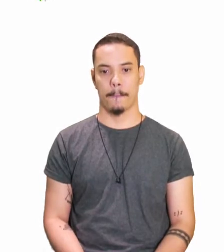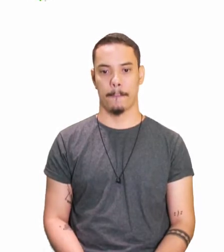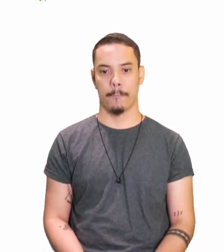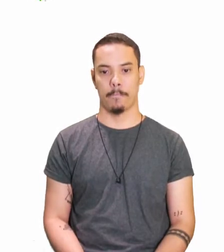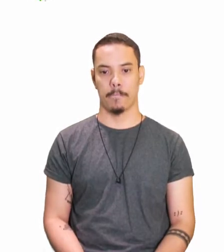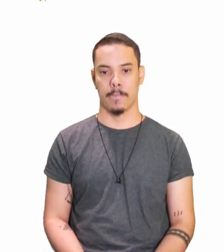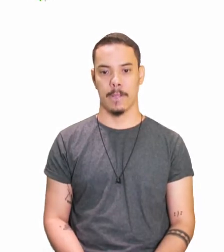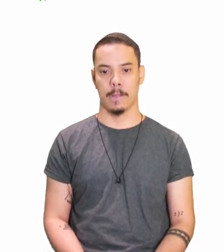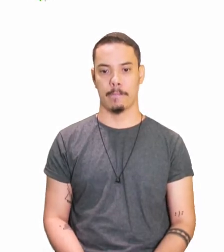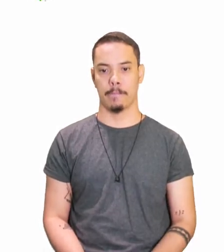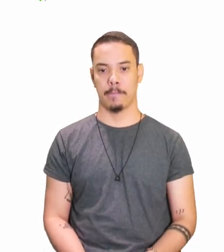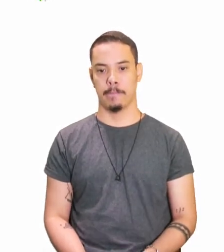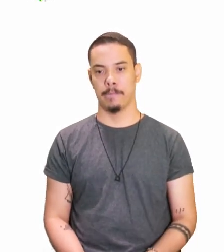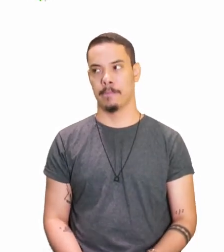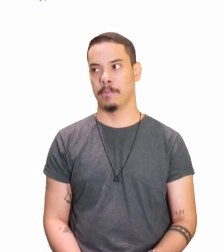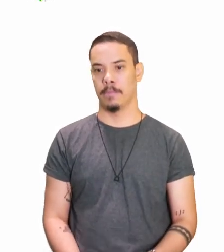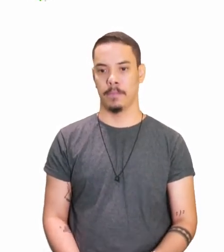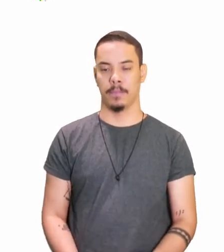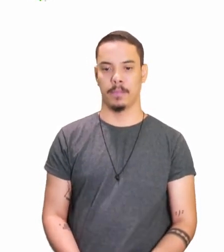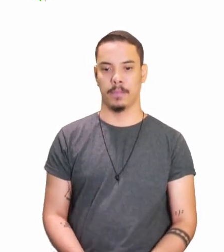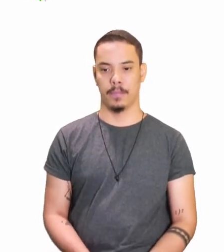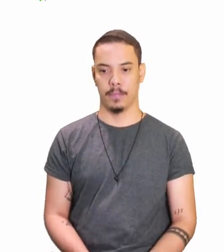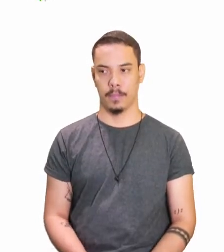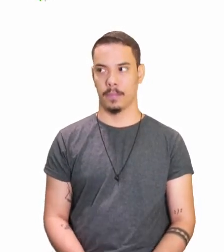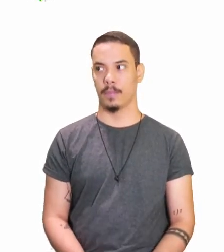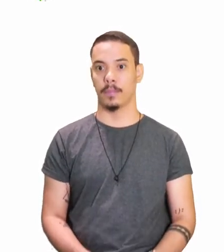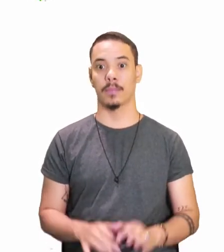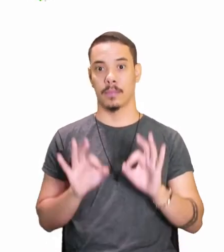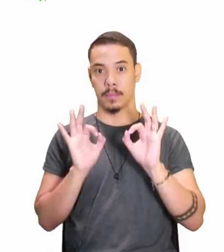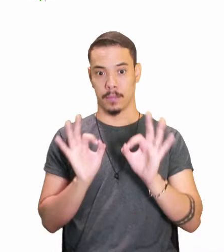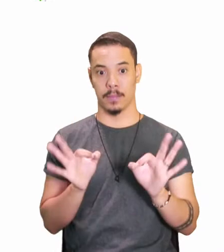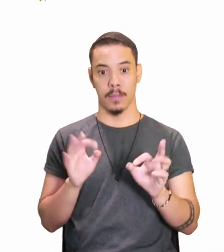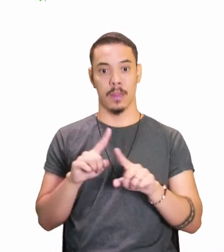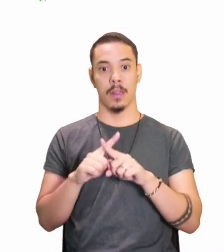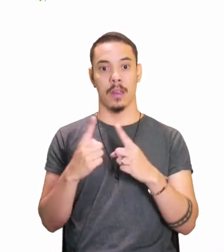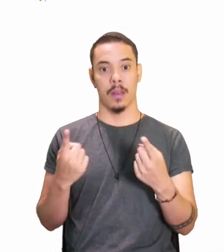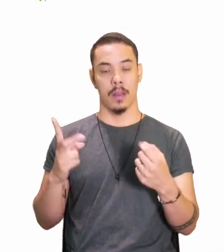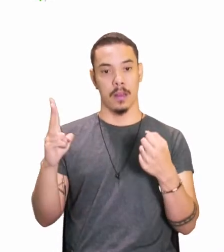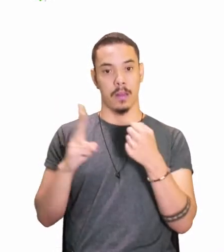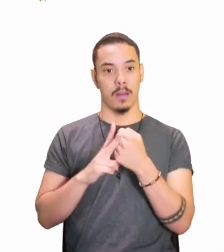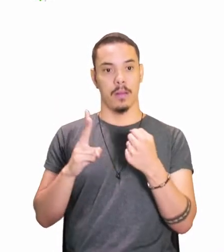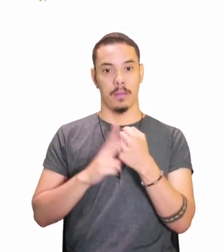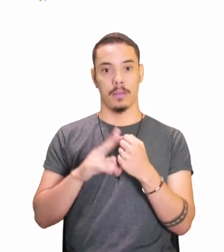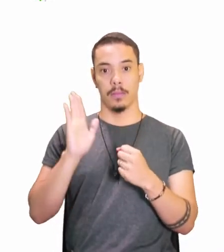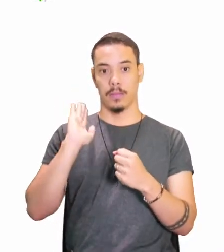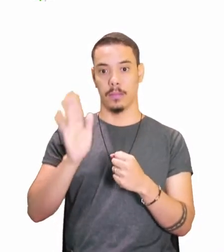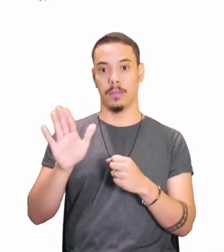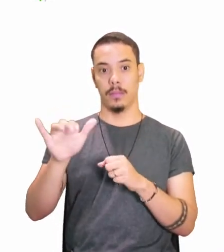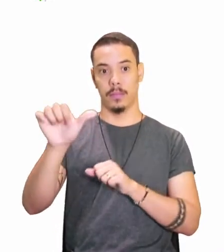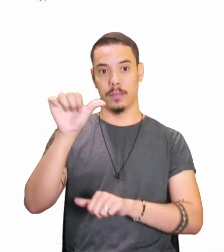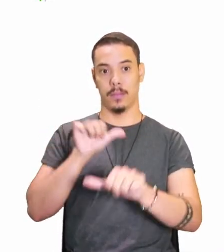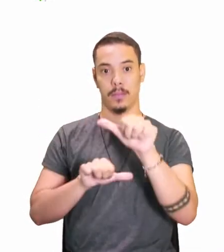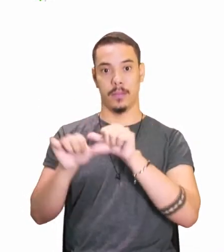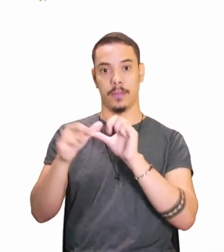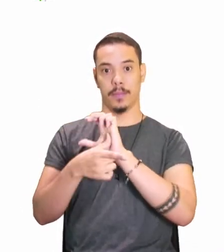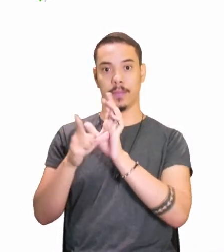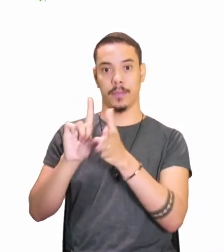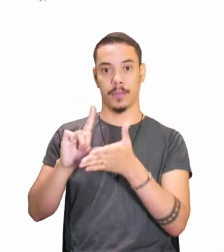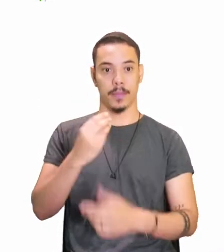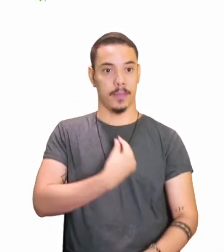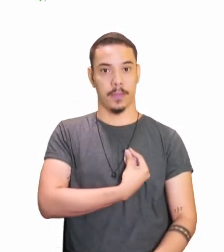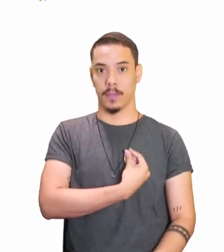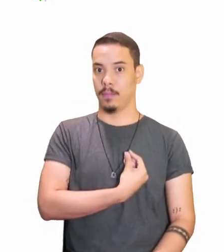Nós medimos, vós mediste, eles mediram. Mas só, como é o verbo medir, já sofreu aqui no presente,